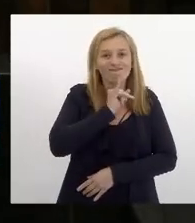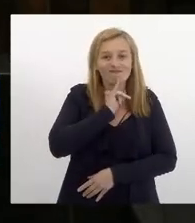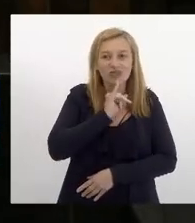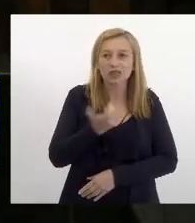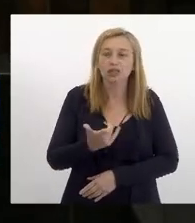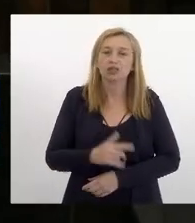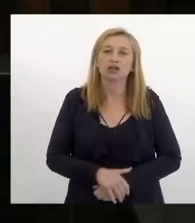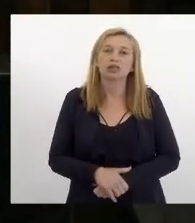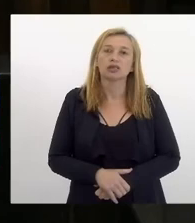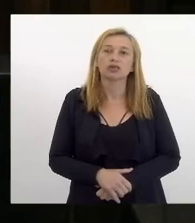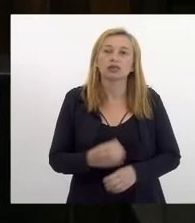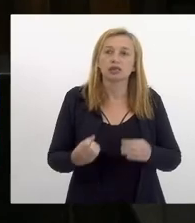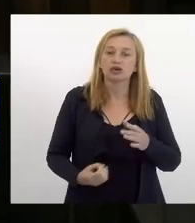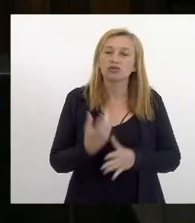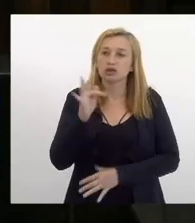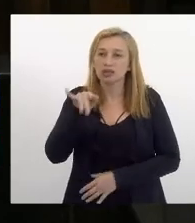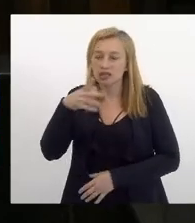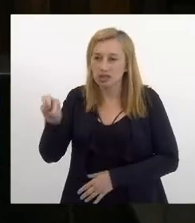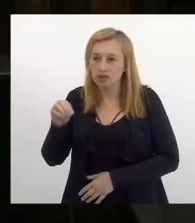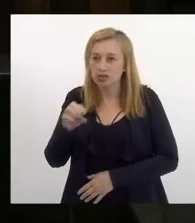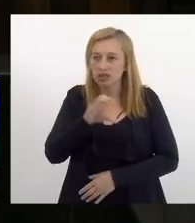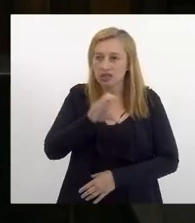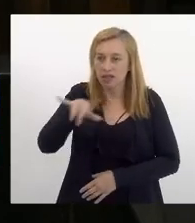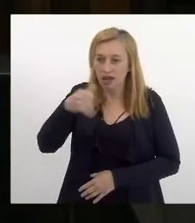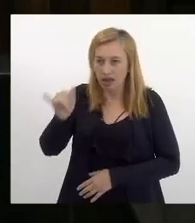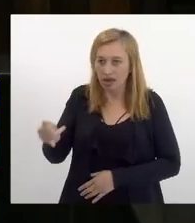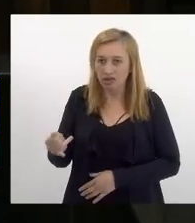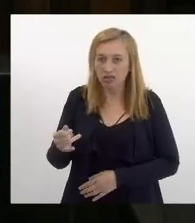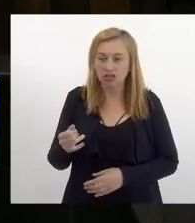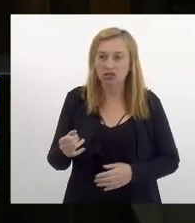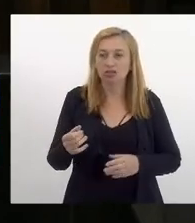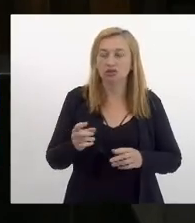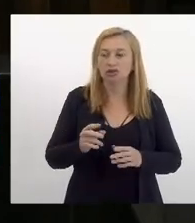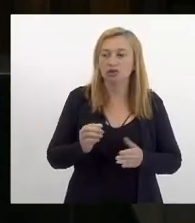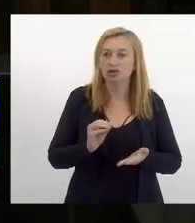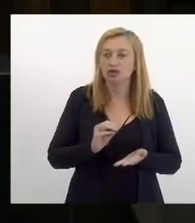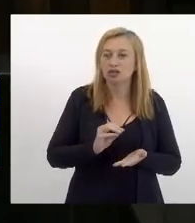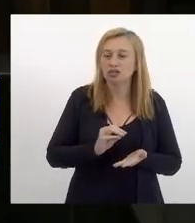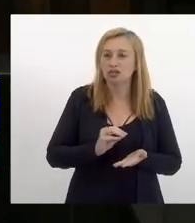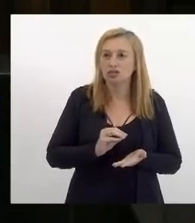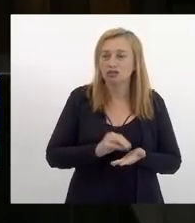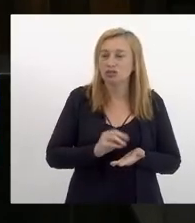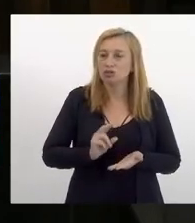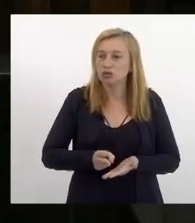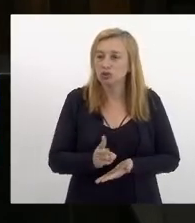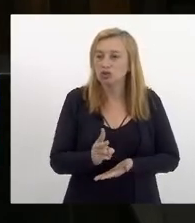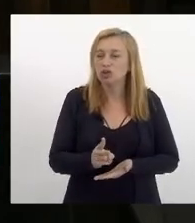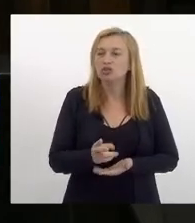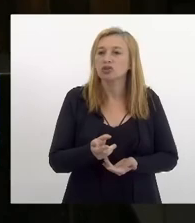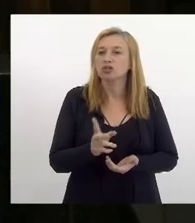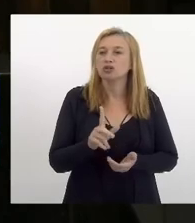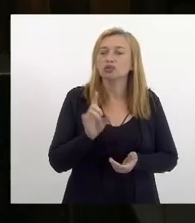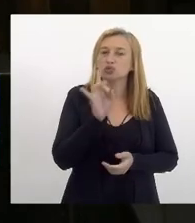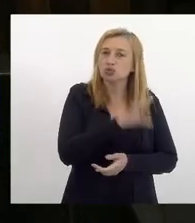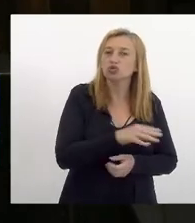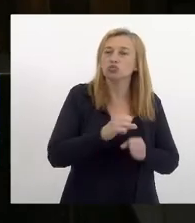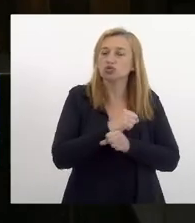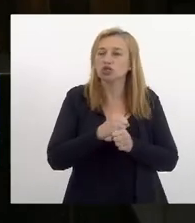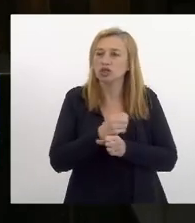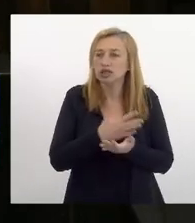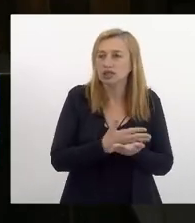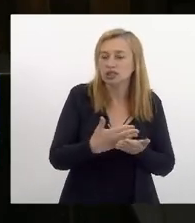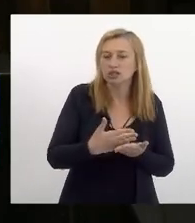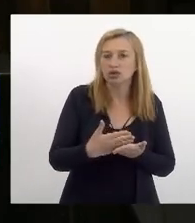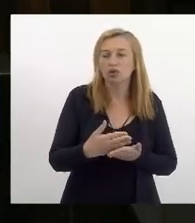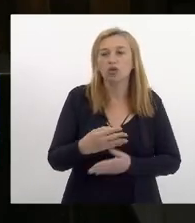a fundação CCRJ tem sido marcada por muita descontinuidade nos últimos anos desde que se iniciou o